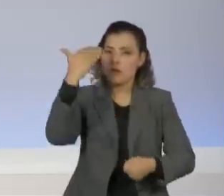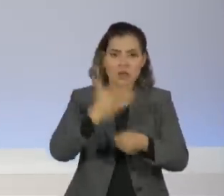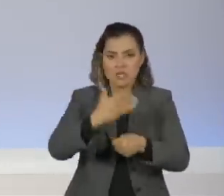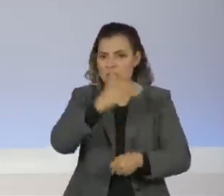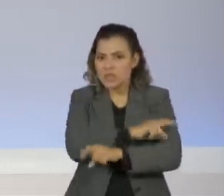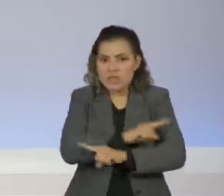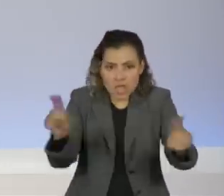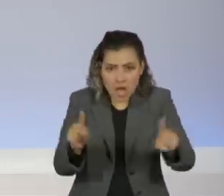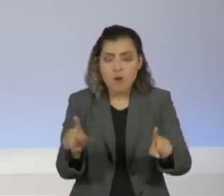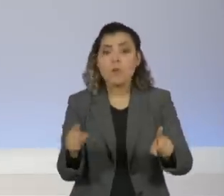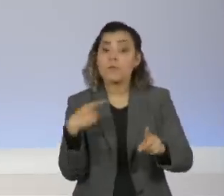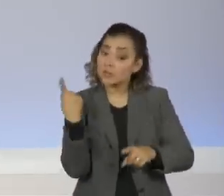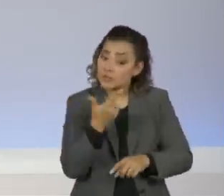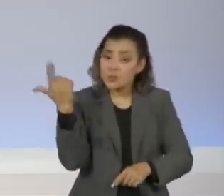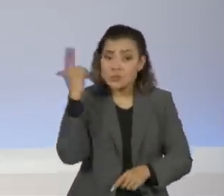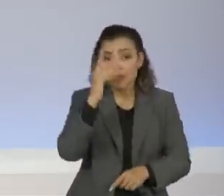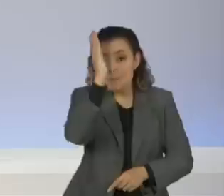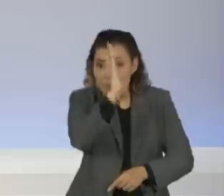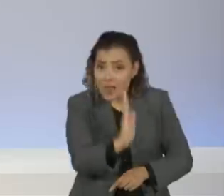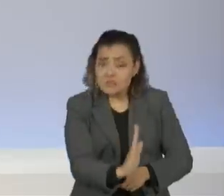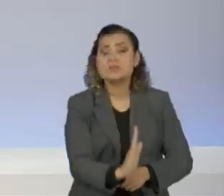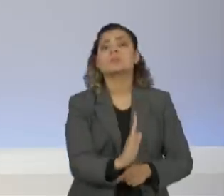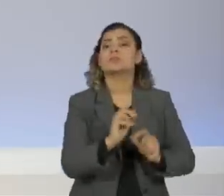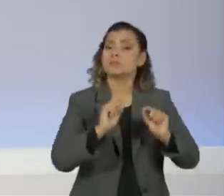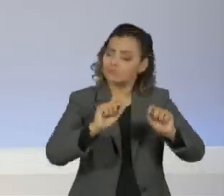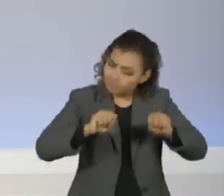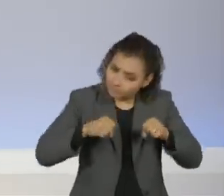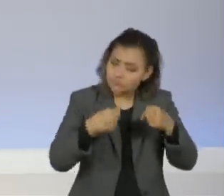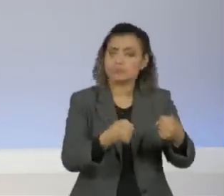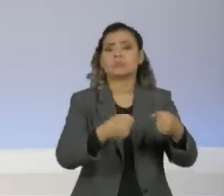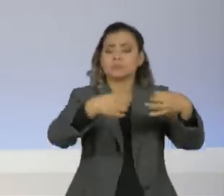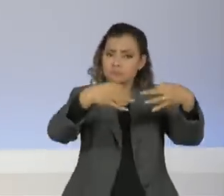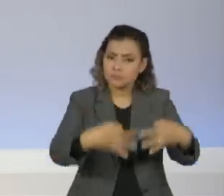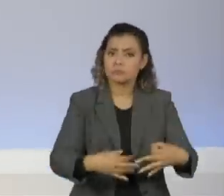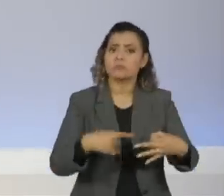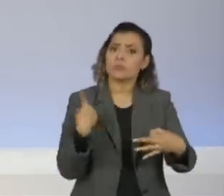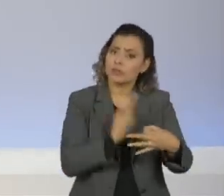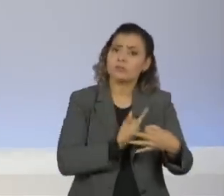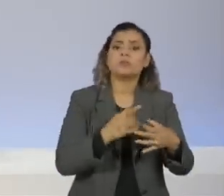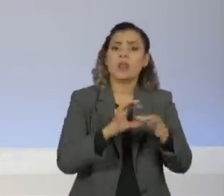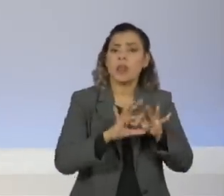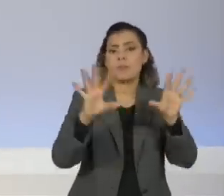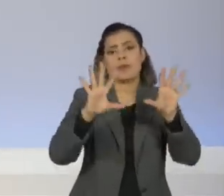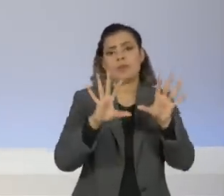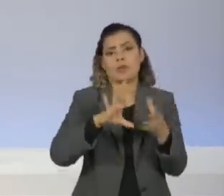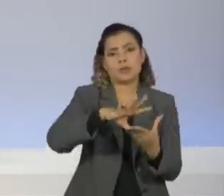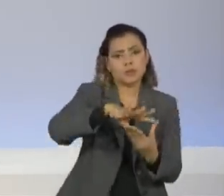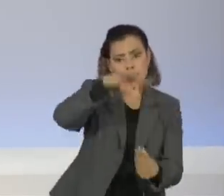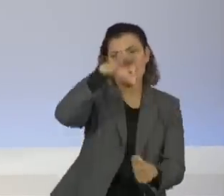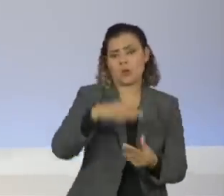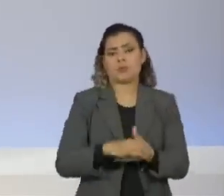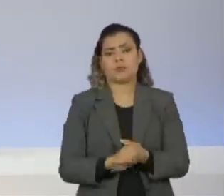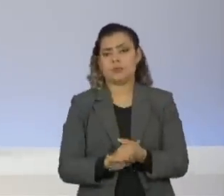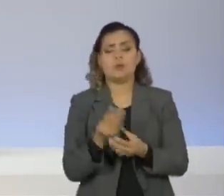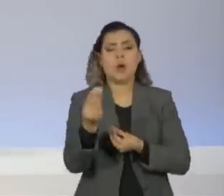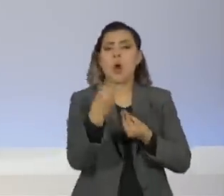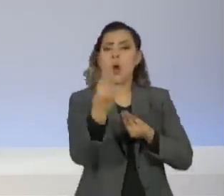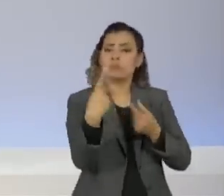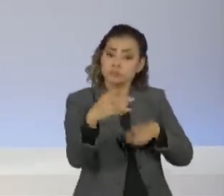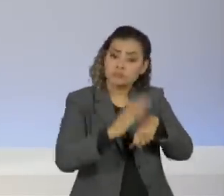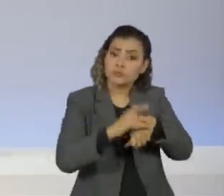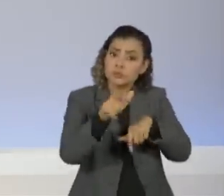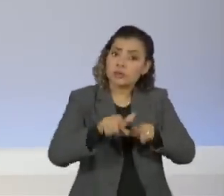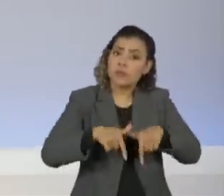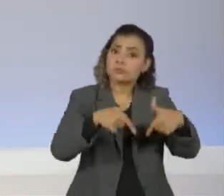Brasil, para que a gente possa restaurar realmente o Estado que a gente gostaria de ter, uma democracia plena. o que você acha que você pode